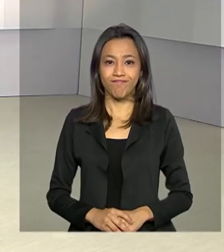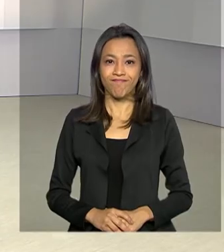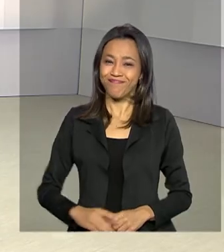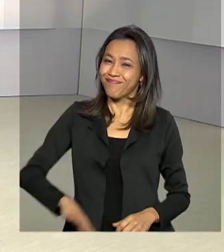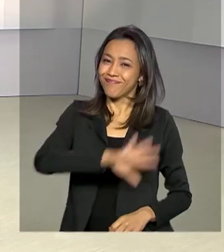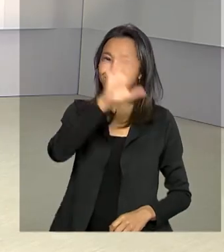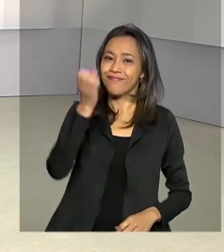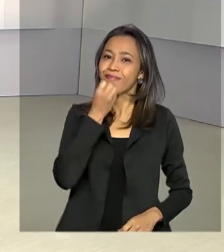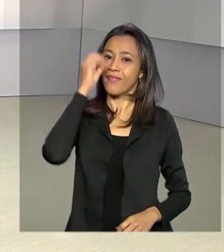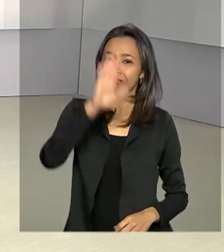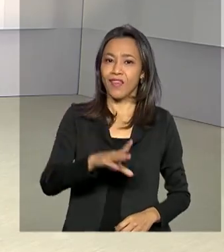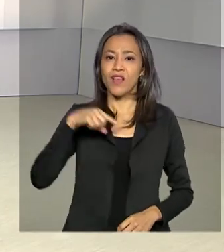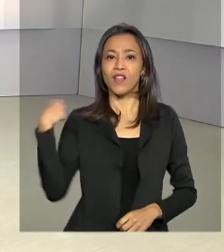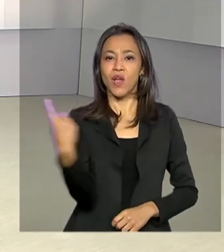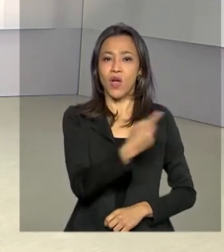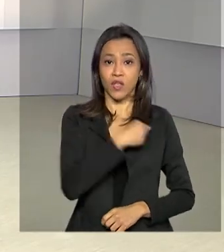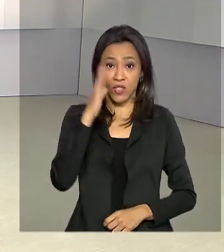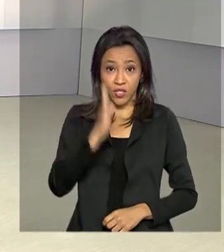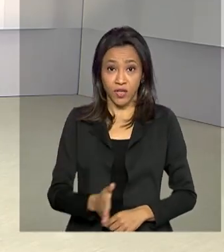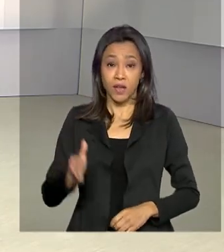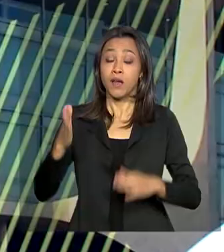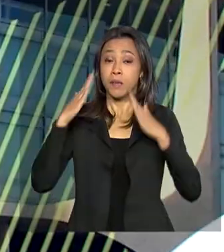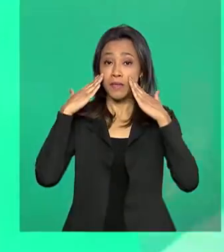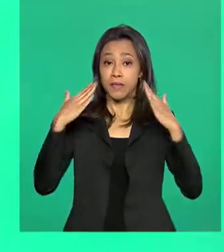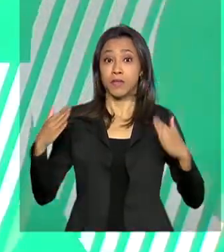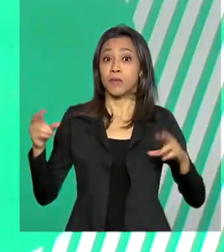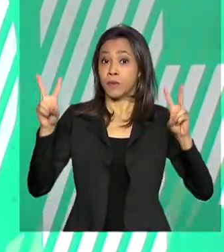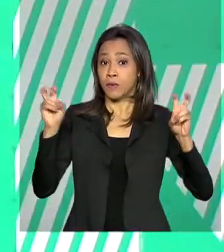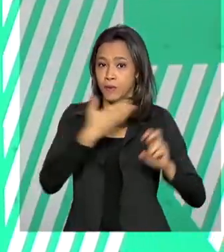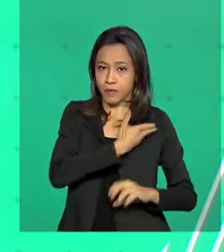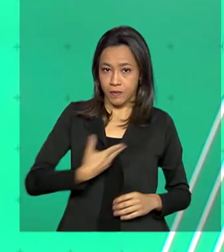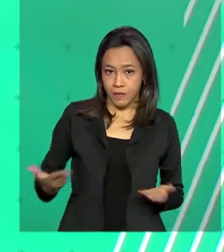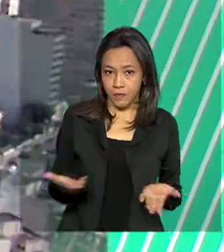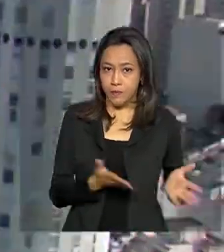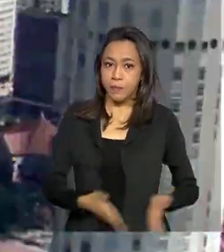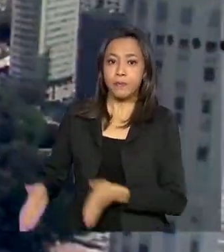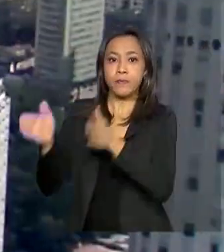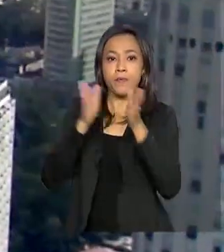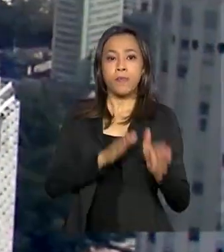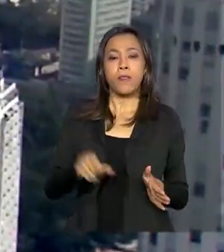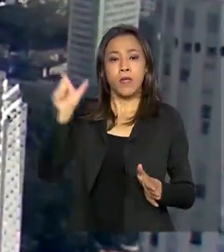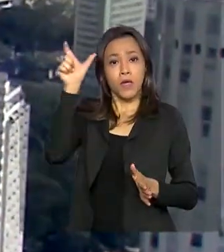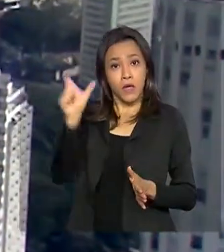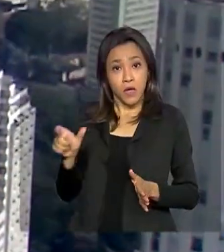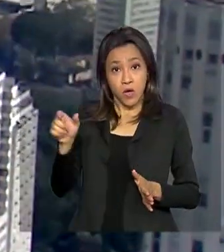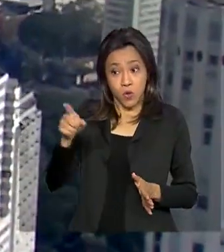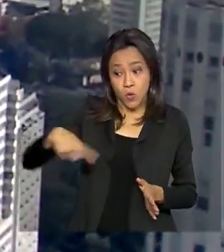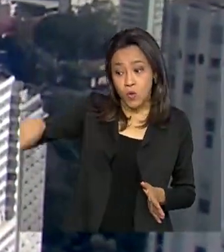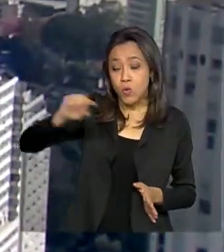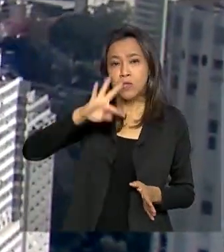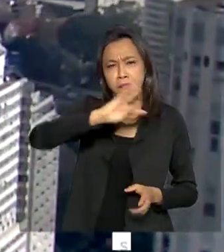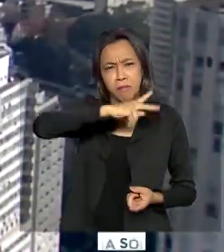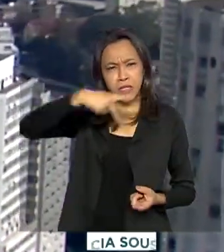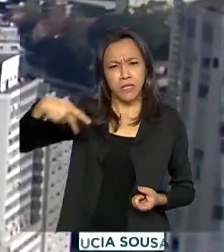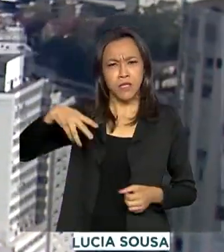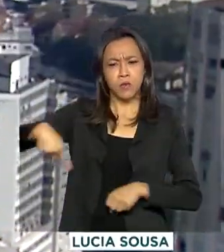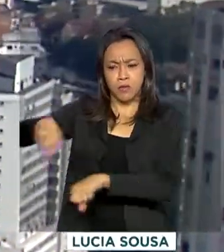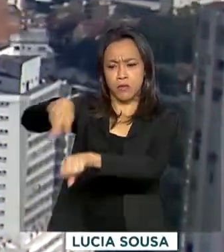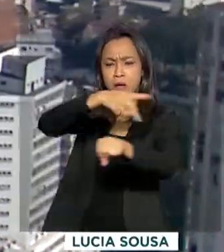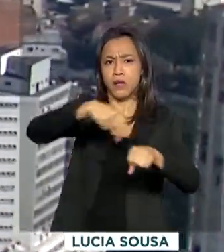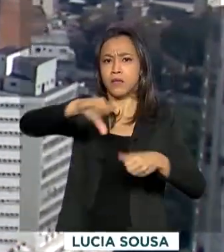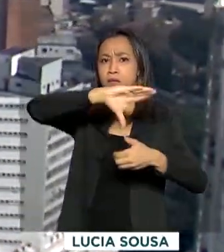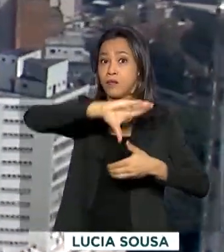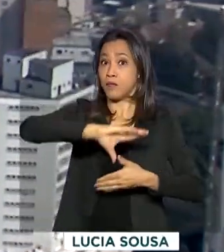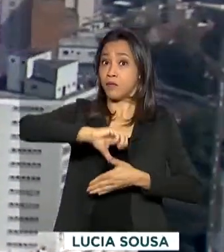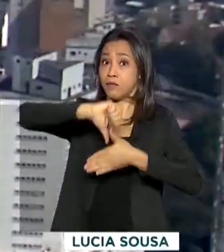Olá, boa tarde. Estamos no ar com o Governo Agora. Os presidentes dos países do Mercosul se reuniram hoje em mais